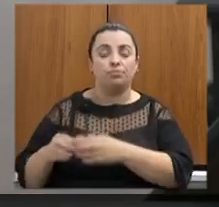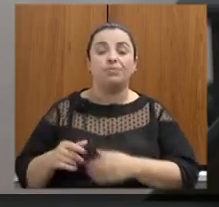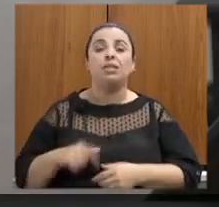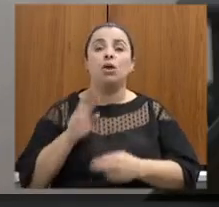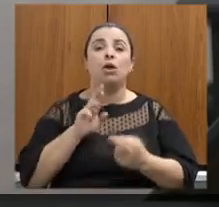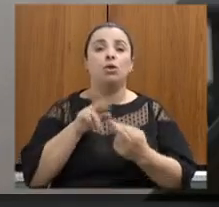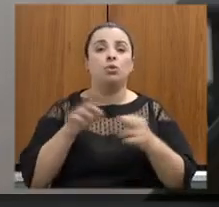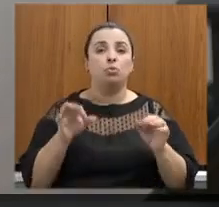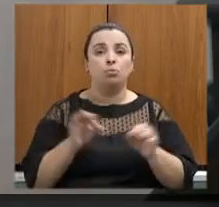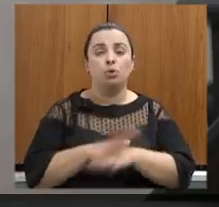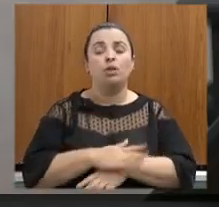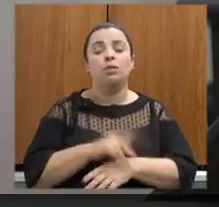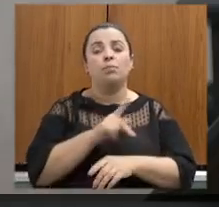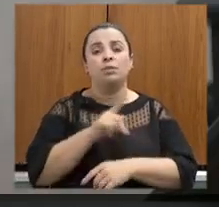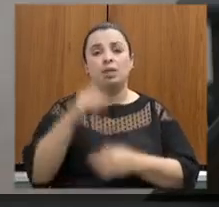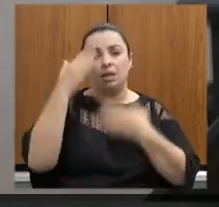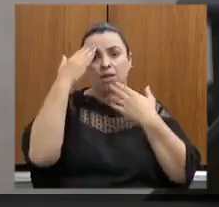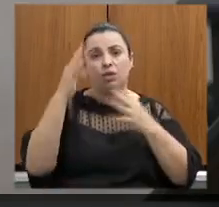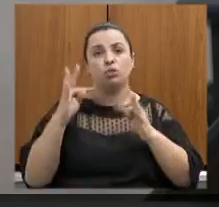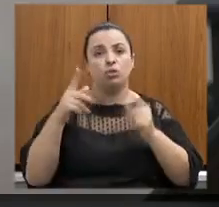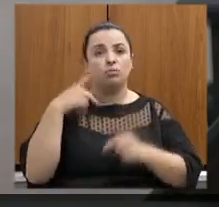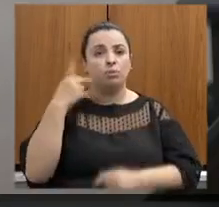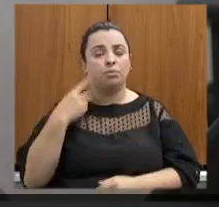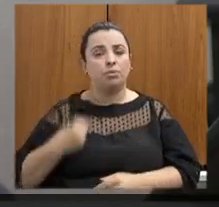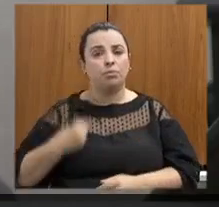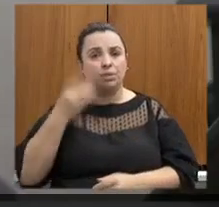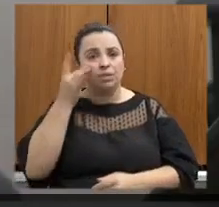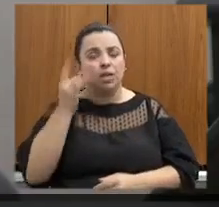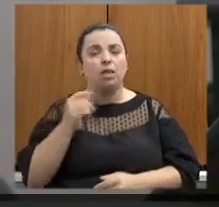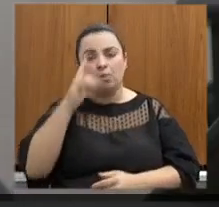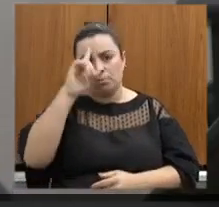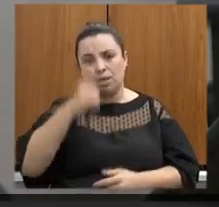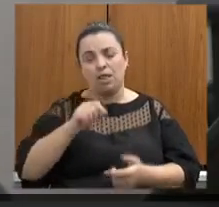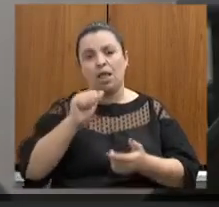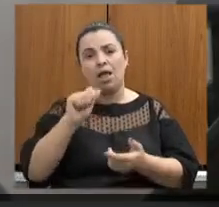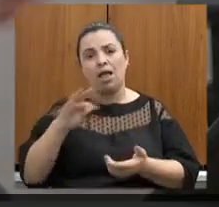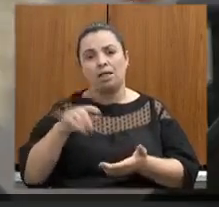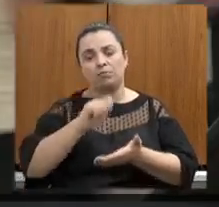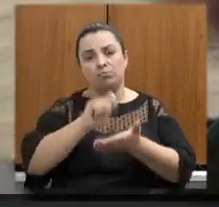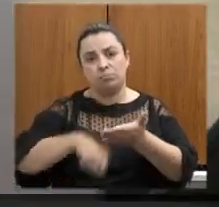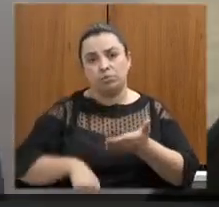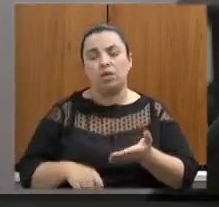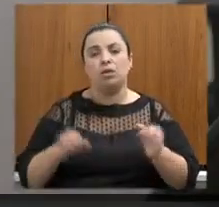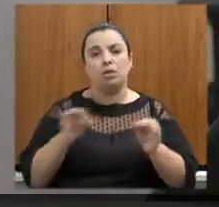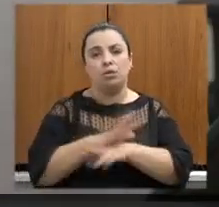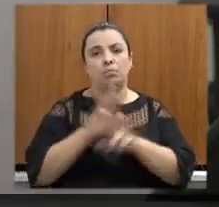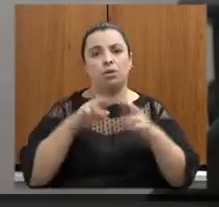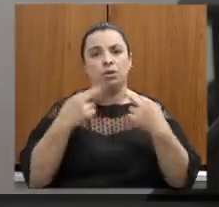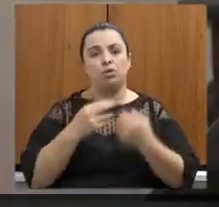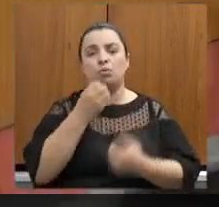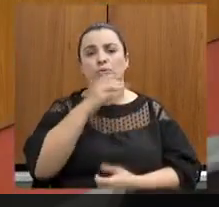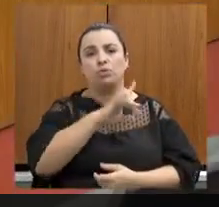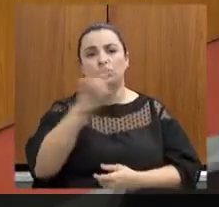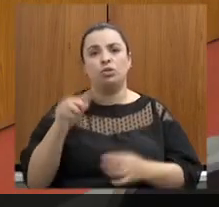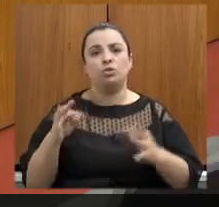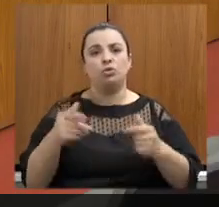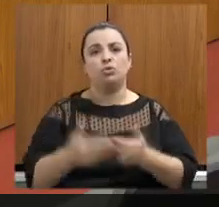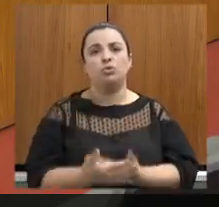da reunião a presidência agradece a presença dos parlamentares dos convidados determina a lavratura da ata e encerra os trabalhos bom dia a todos e